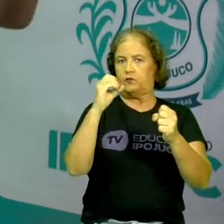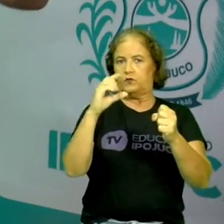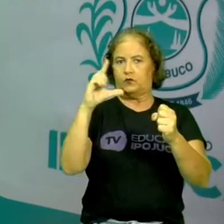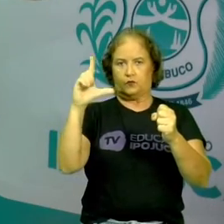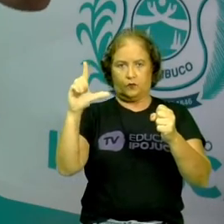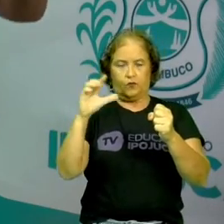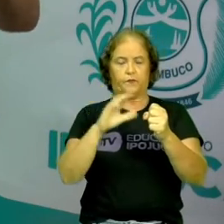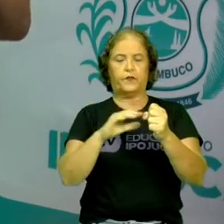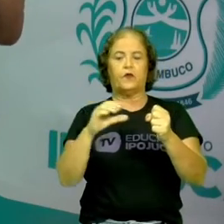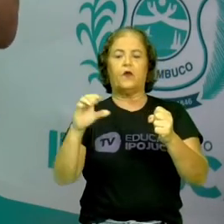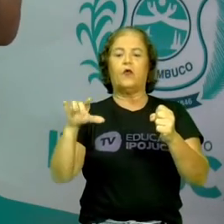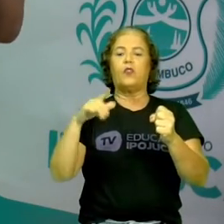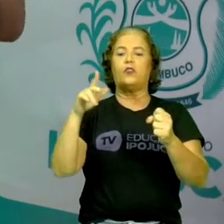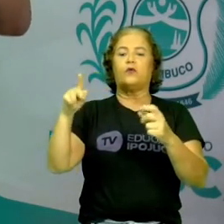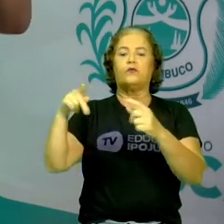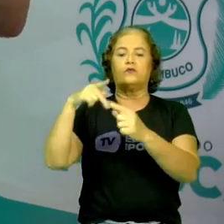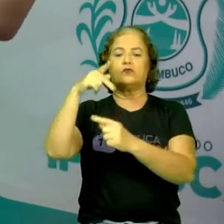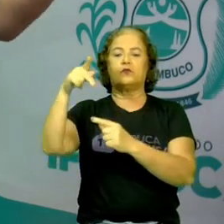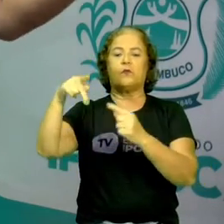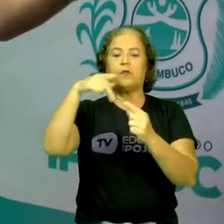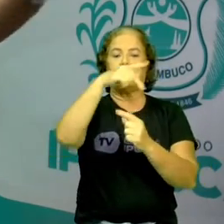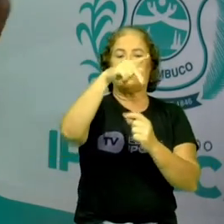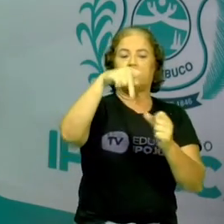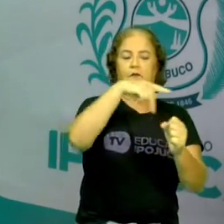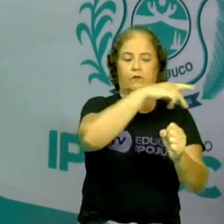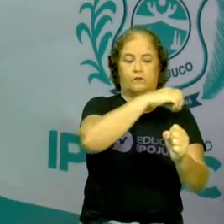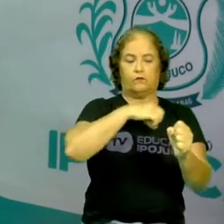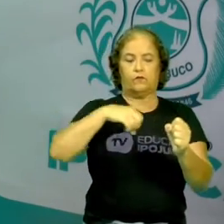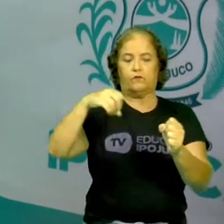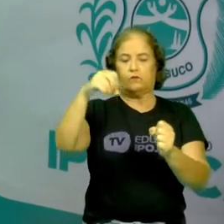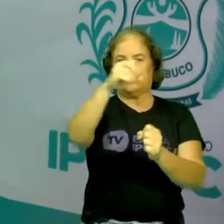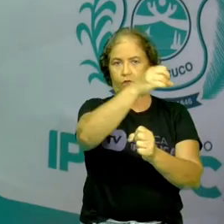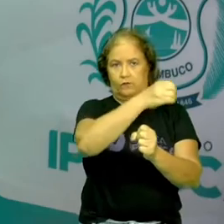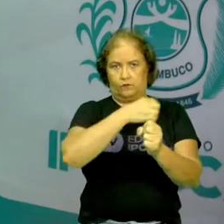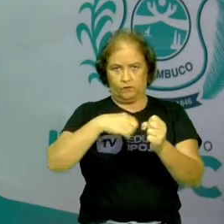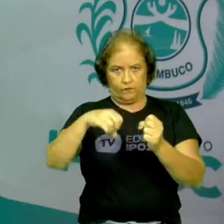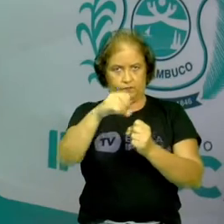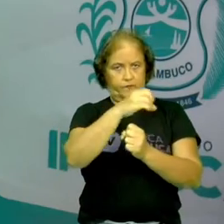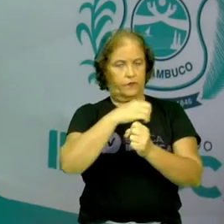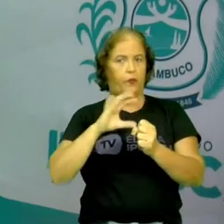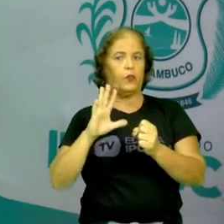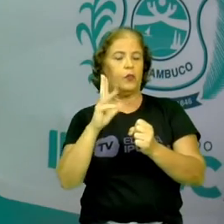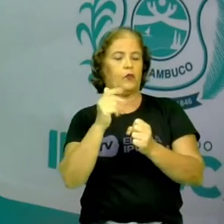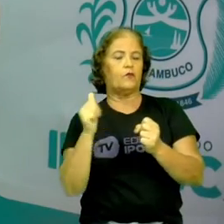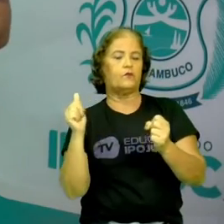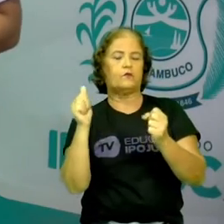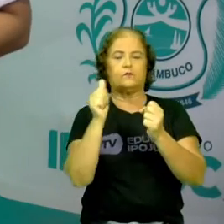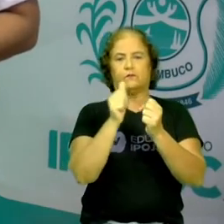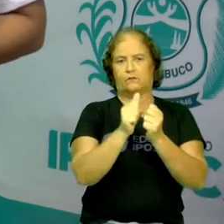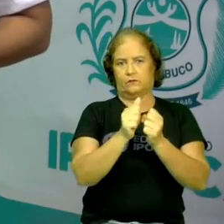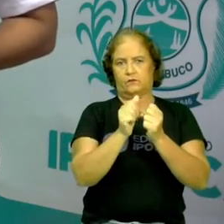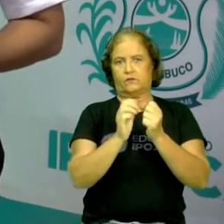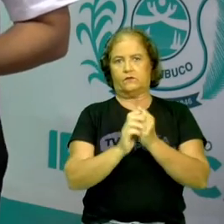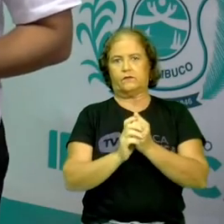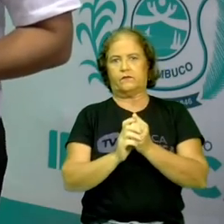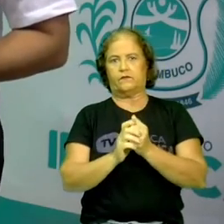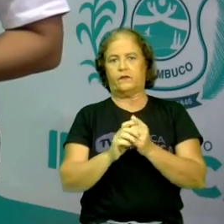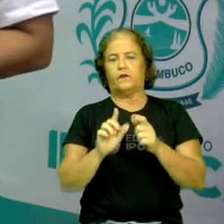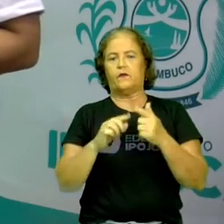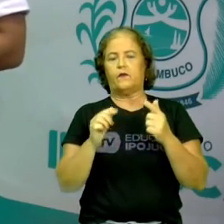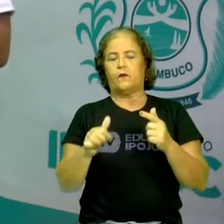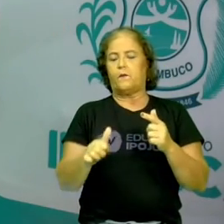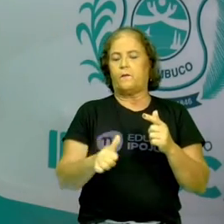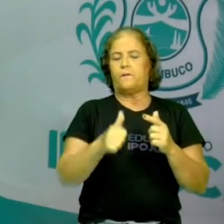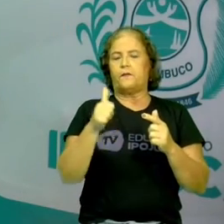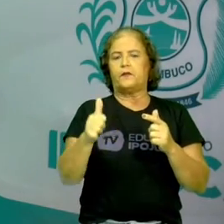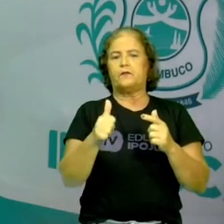e todos os corpos celestes que vão fazer parte de todo esse conjunto. Certo? Então, a primeira coisa que a gente tem